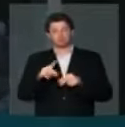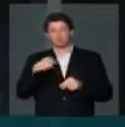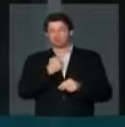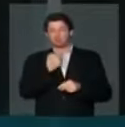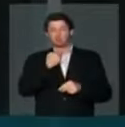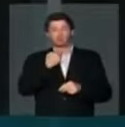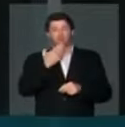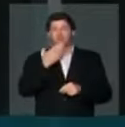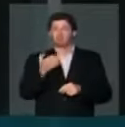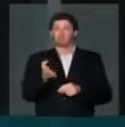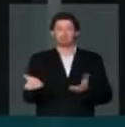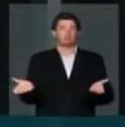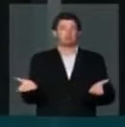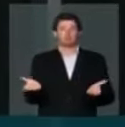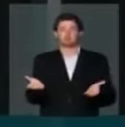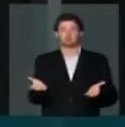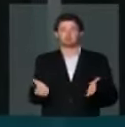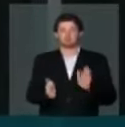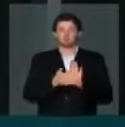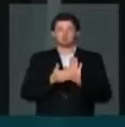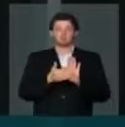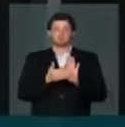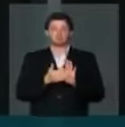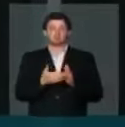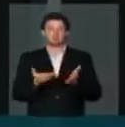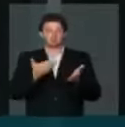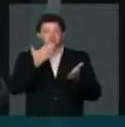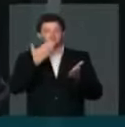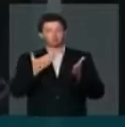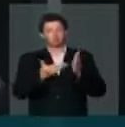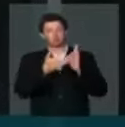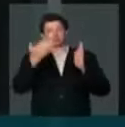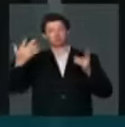nós não podemos ser favoráveis a essa proposta e com esse tipo de... É um bom pescatamento. pescatamento.